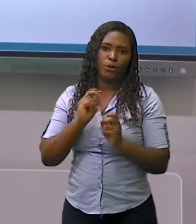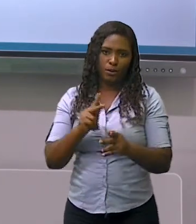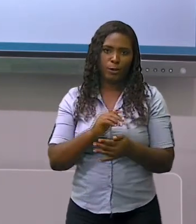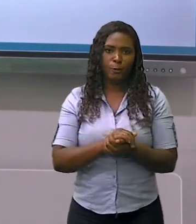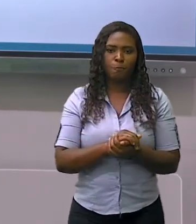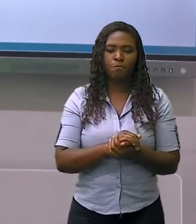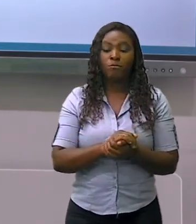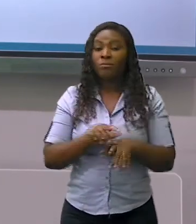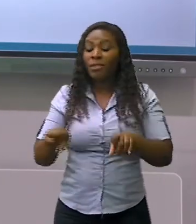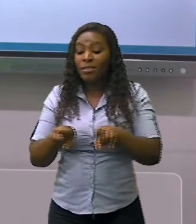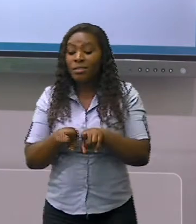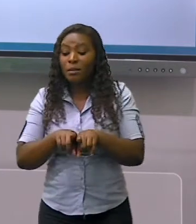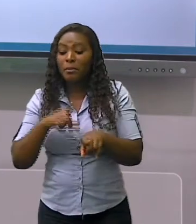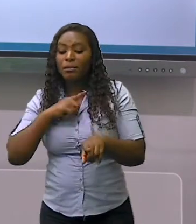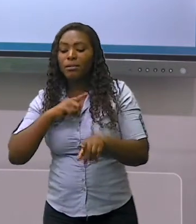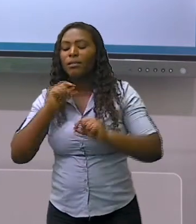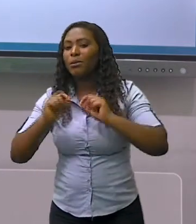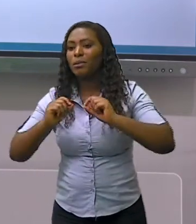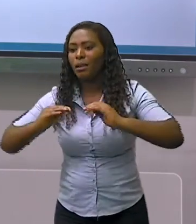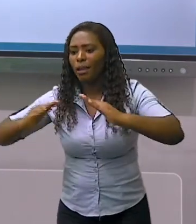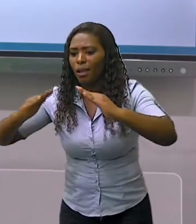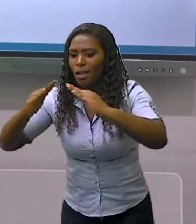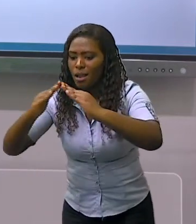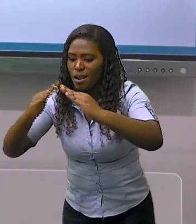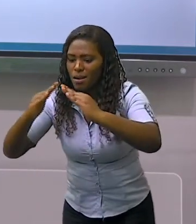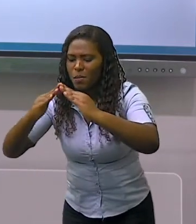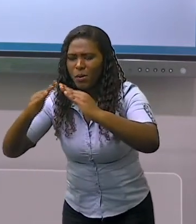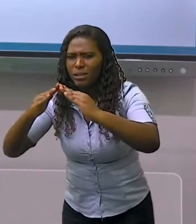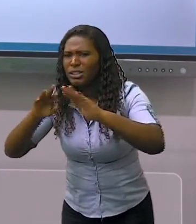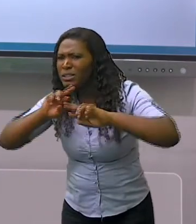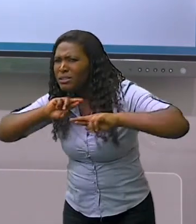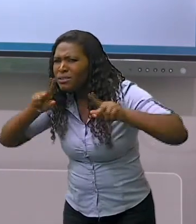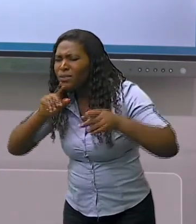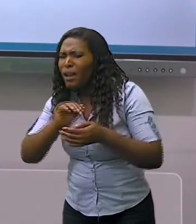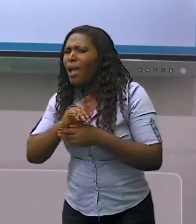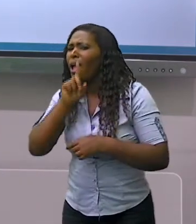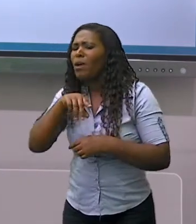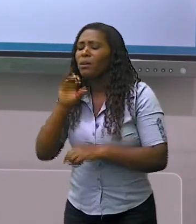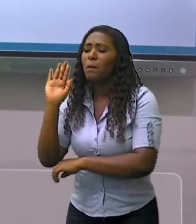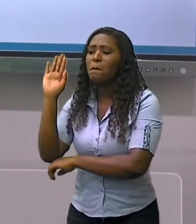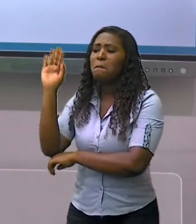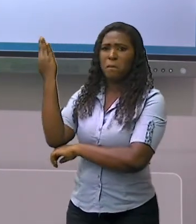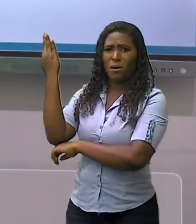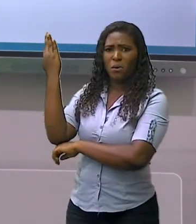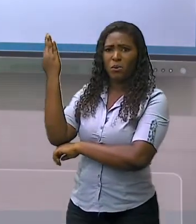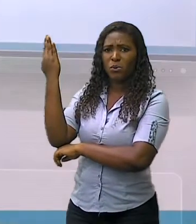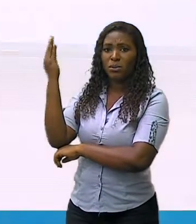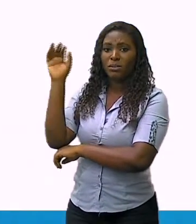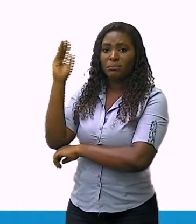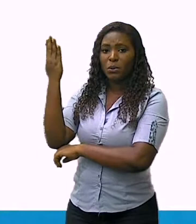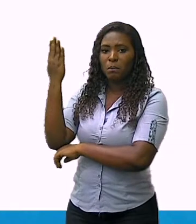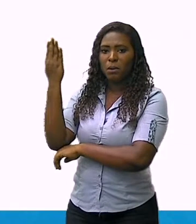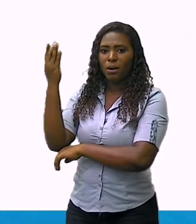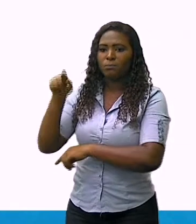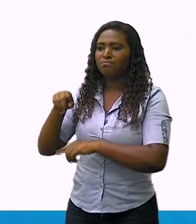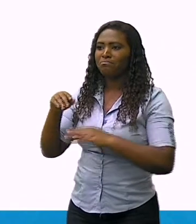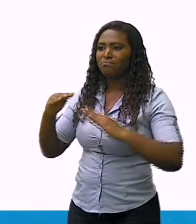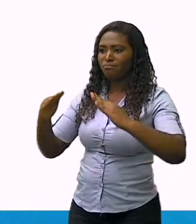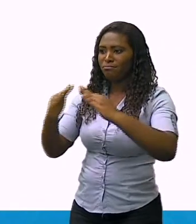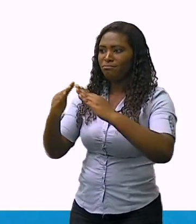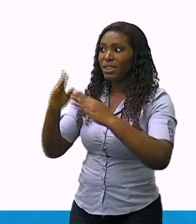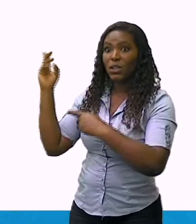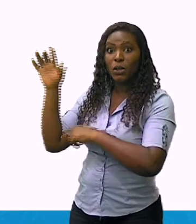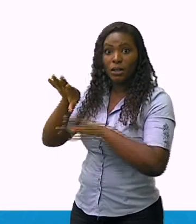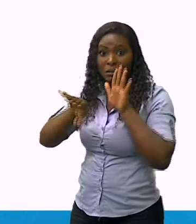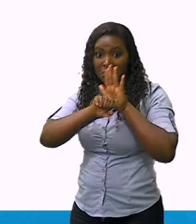construídas a partir de palafitas. A palafita é um tipo de habitação, como você pode visualizar na